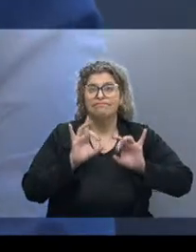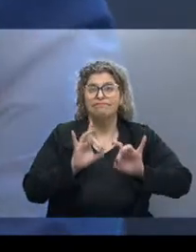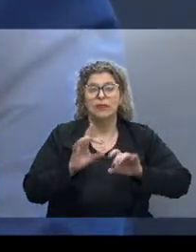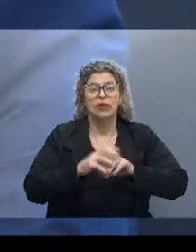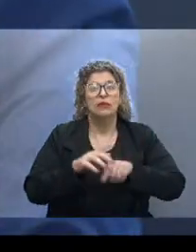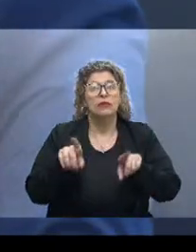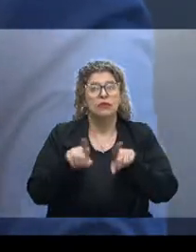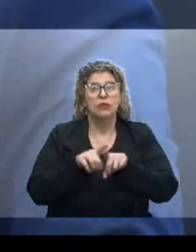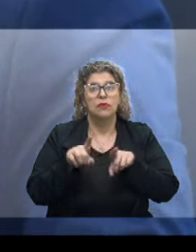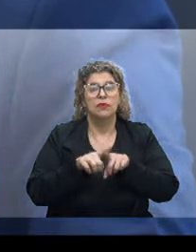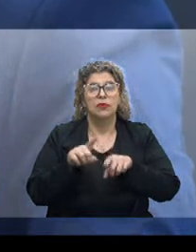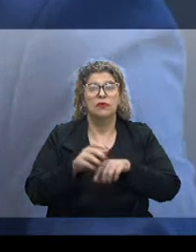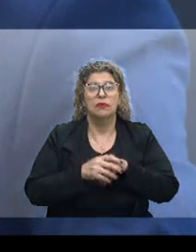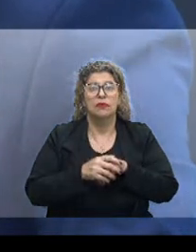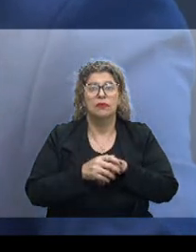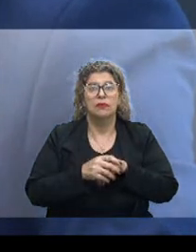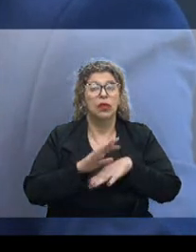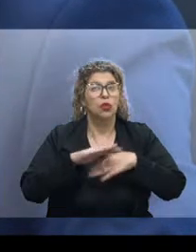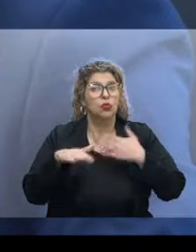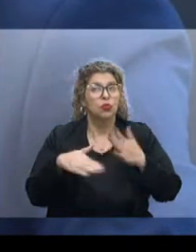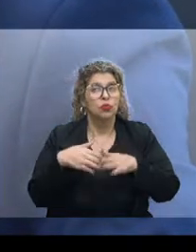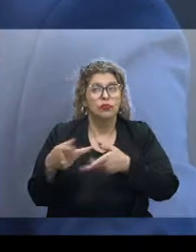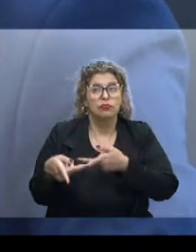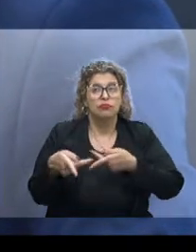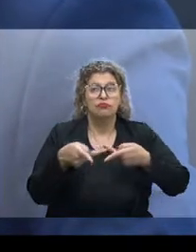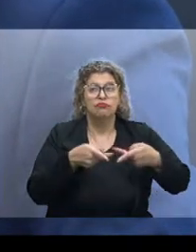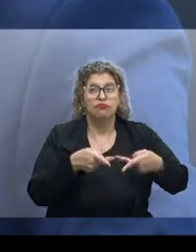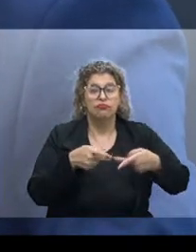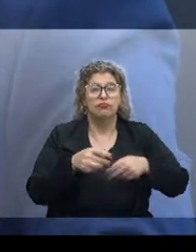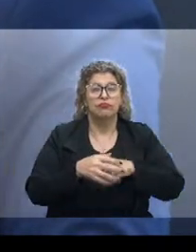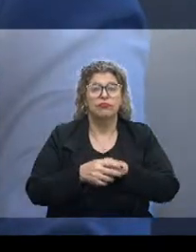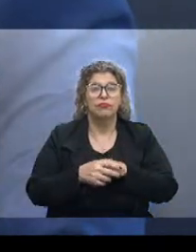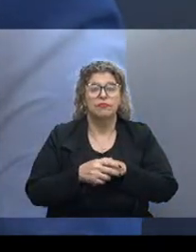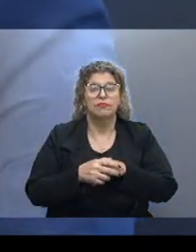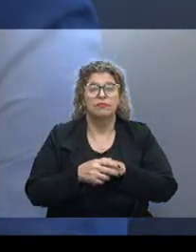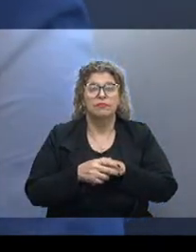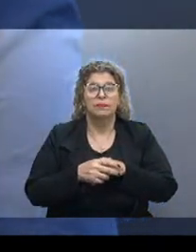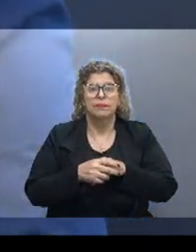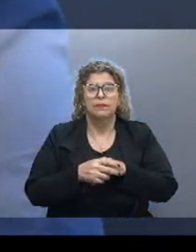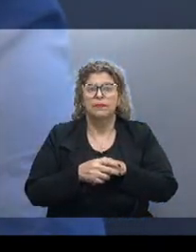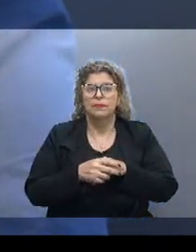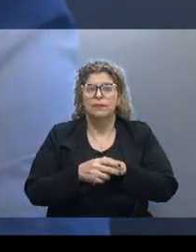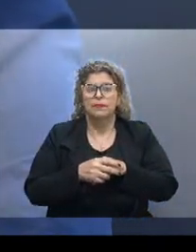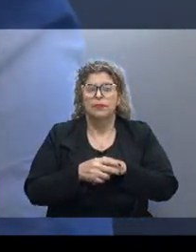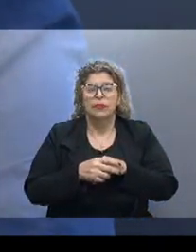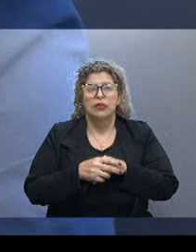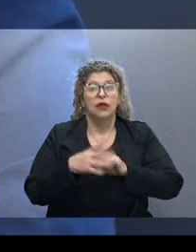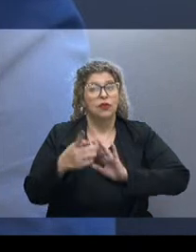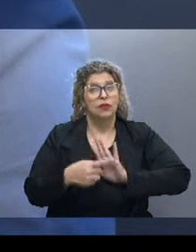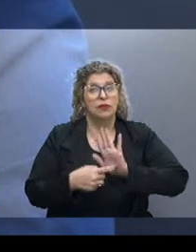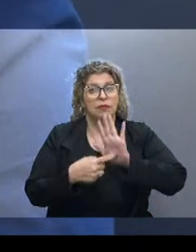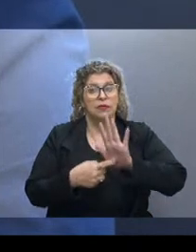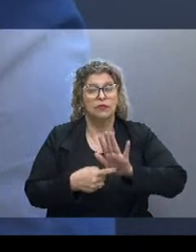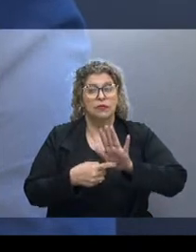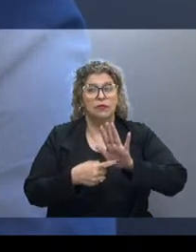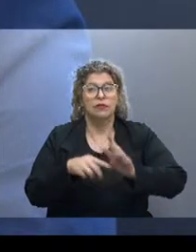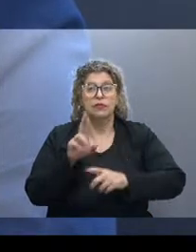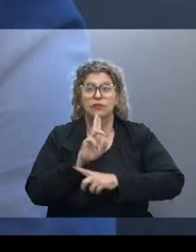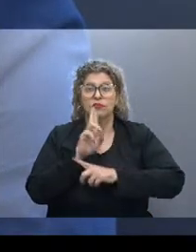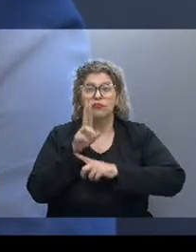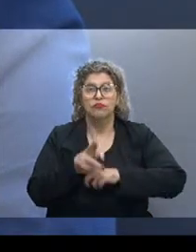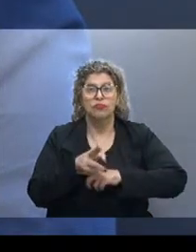Também aqui os nossos demais convidados, a nossa apresentadora aqui dos resultados da